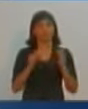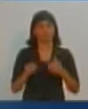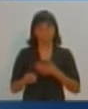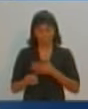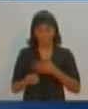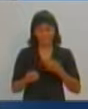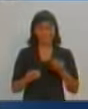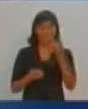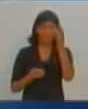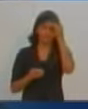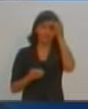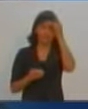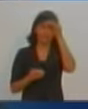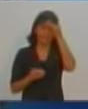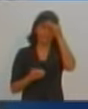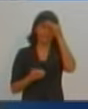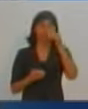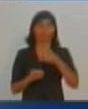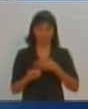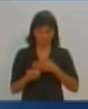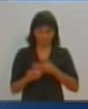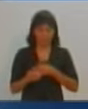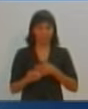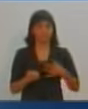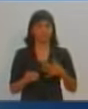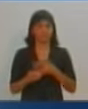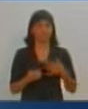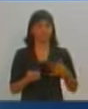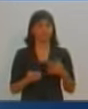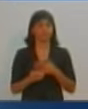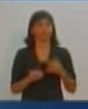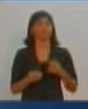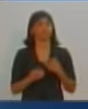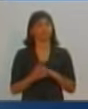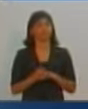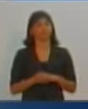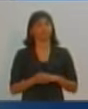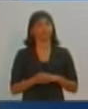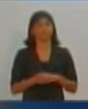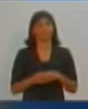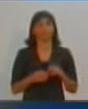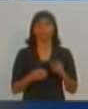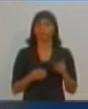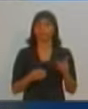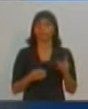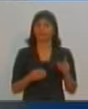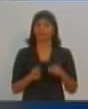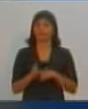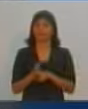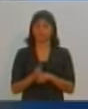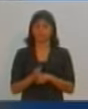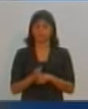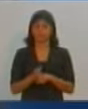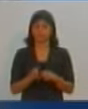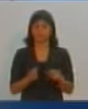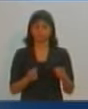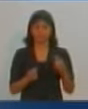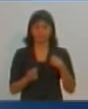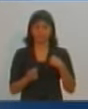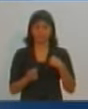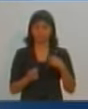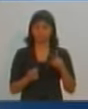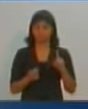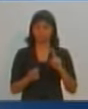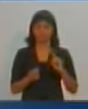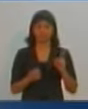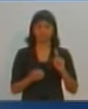saúde. Então, essa pergunta, candidato, o senhor não deve fazer a mim. Eu não tenho procuração, como o Donizete falou agora há pouco aqui, eu não represento